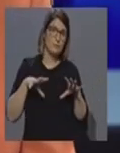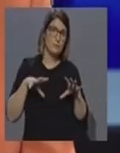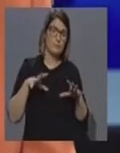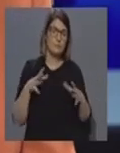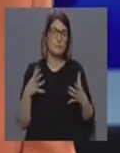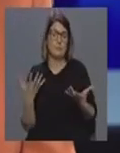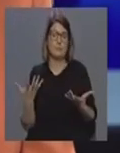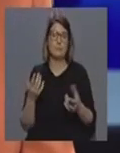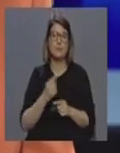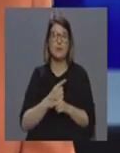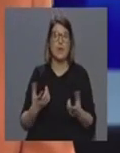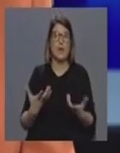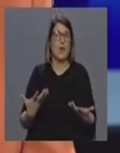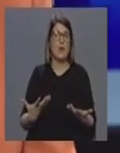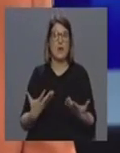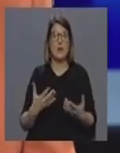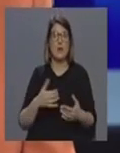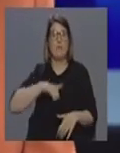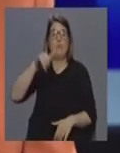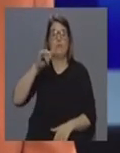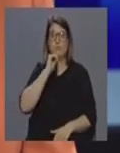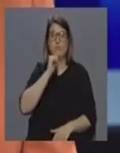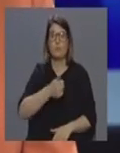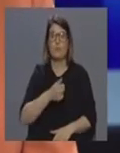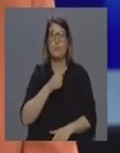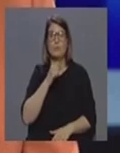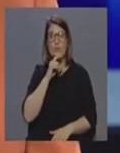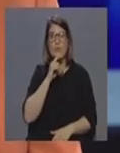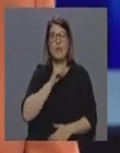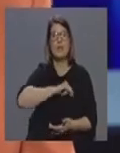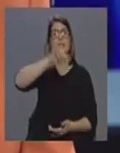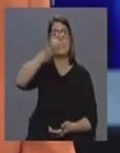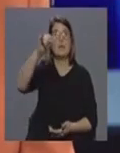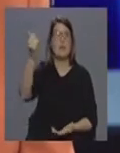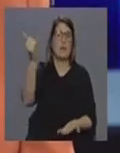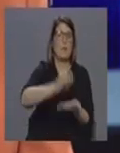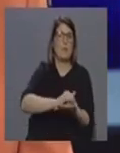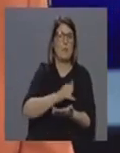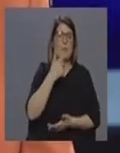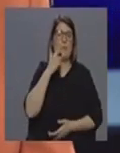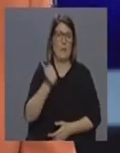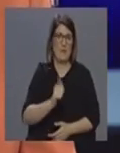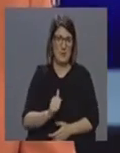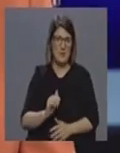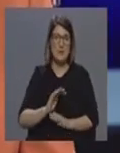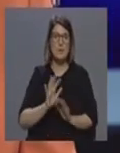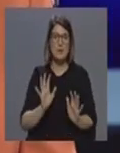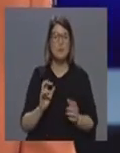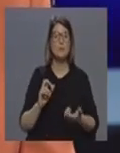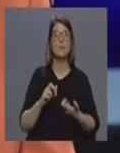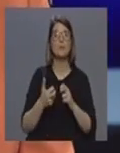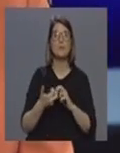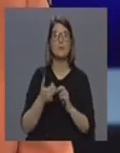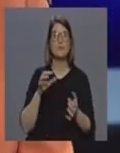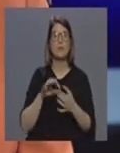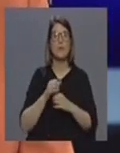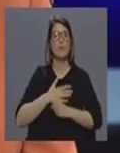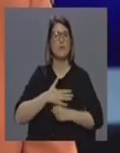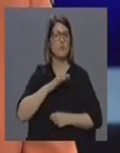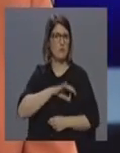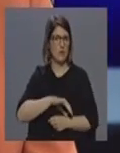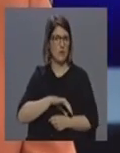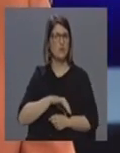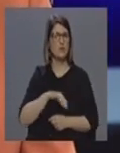porque neste momento também não é possível sair daqui ou pode ser possível sair mas não regressar, não é? Pronto, e temos agora também ainda o problema dos profissionais que temos fora